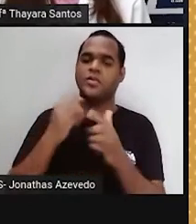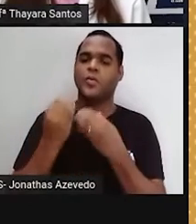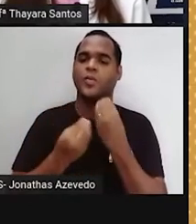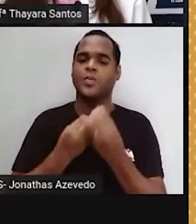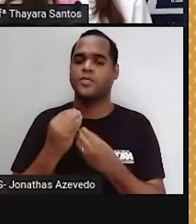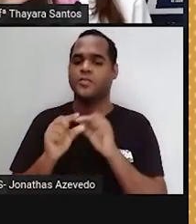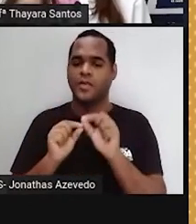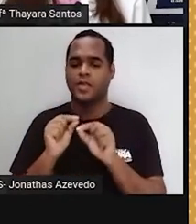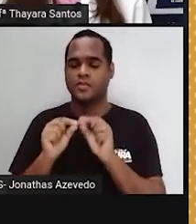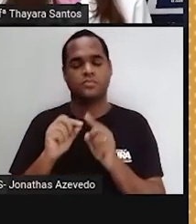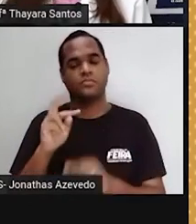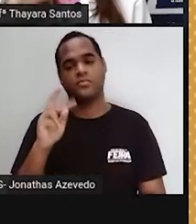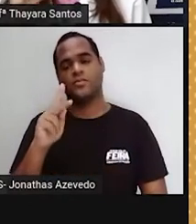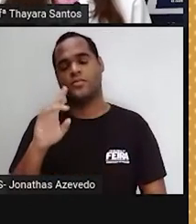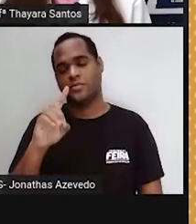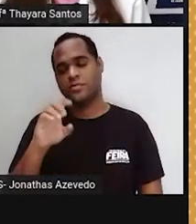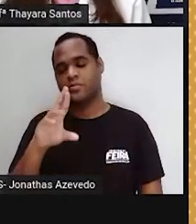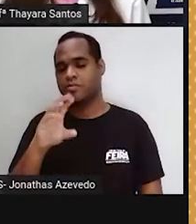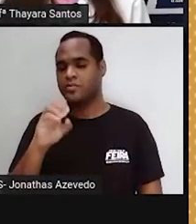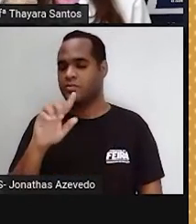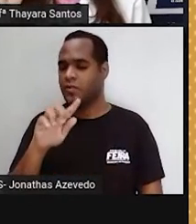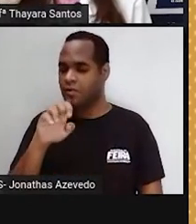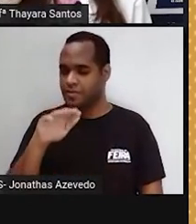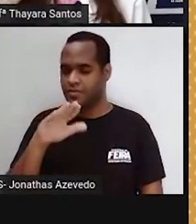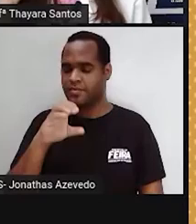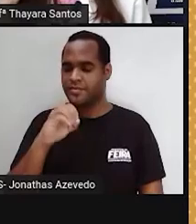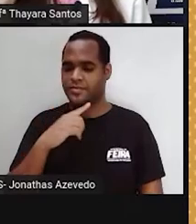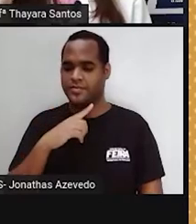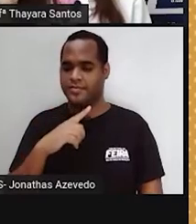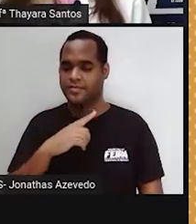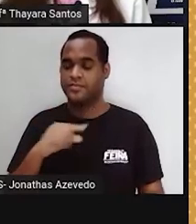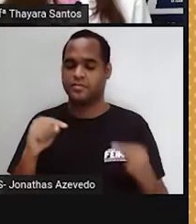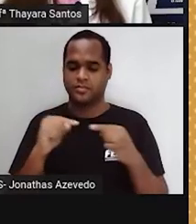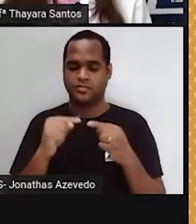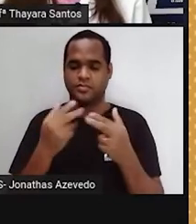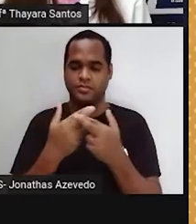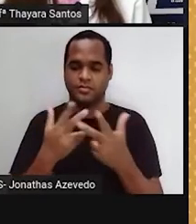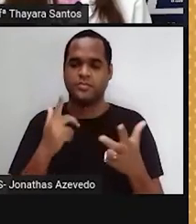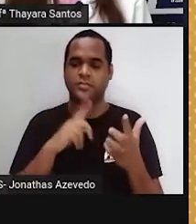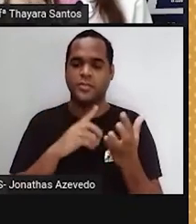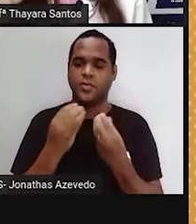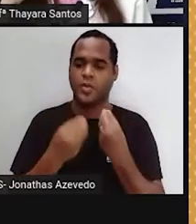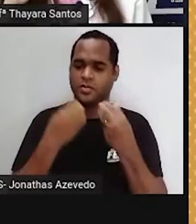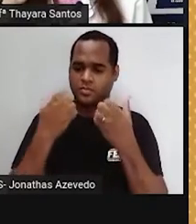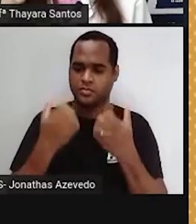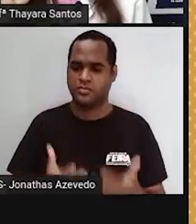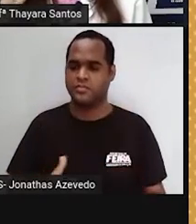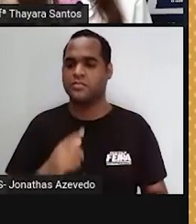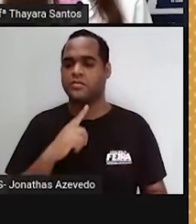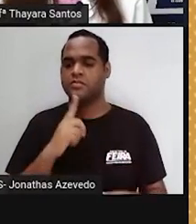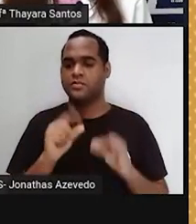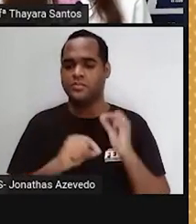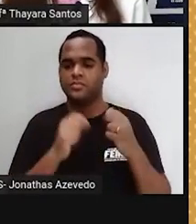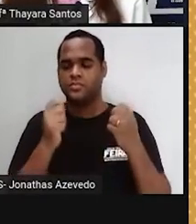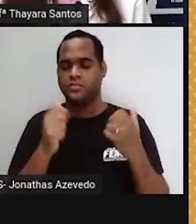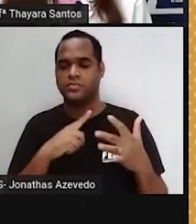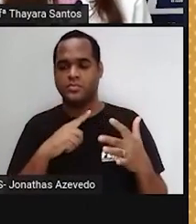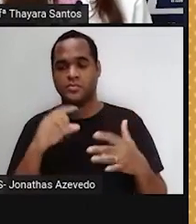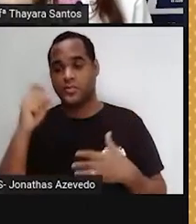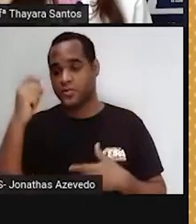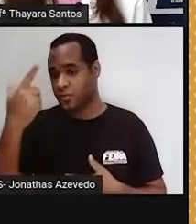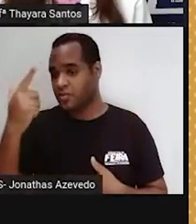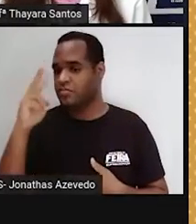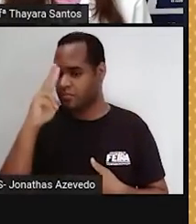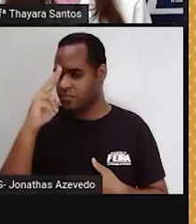hidrogênio. Então lá no núcleo tem muito gás hidrogênio. Esse gás hidrogênio entra em combustão e a gente vê a radiação do sol.